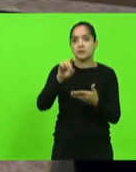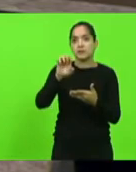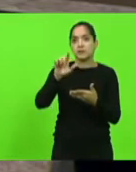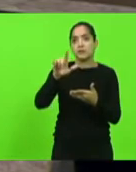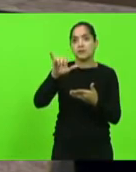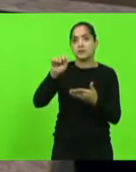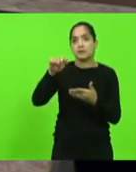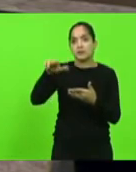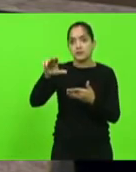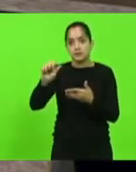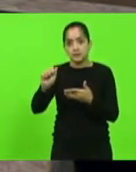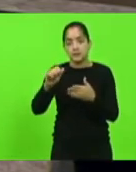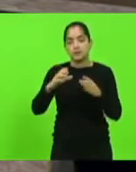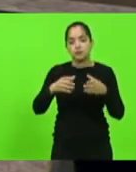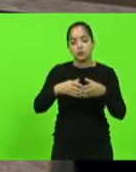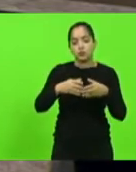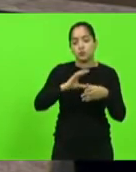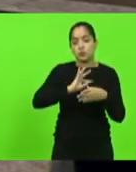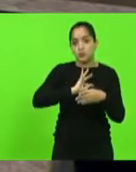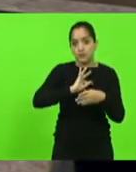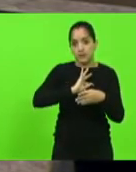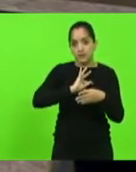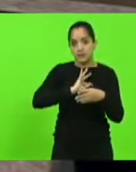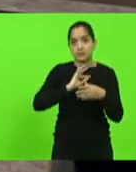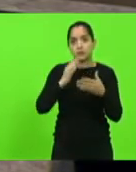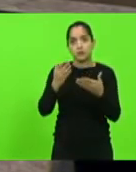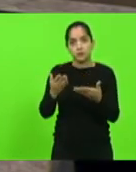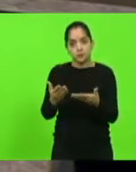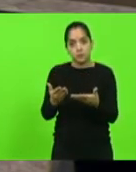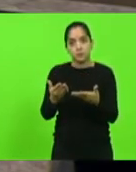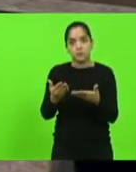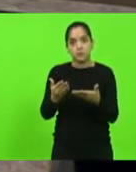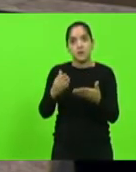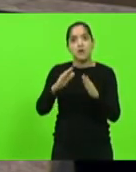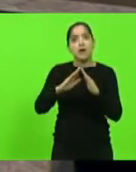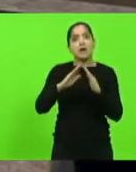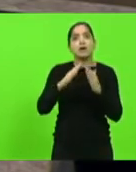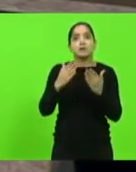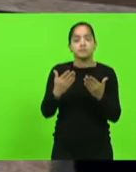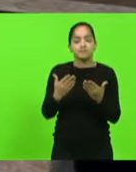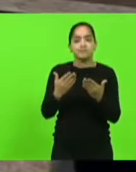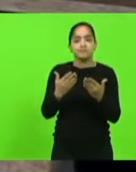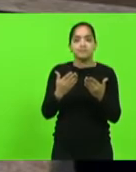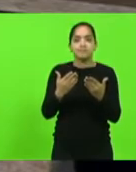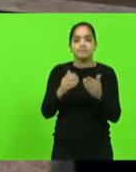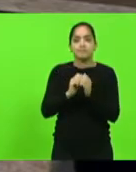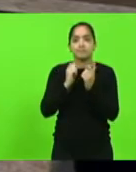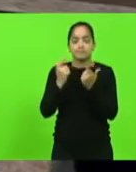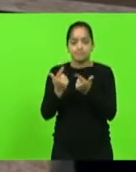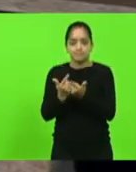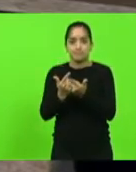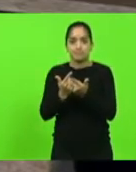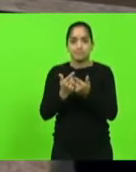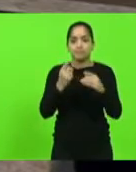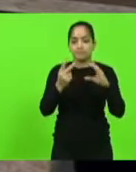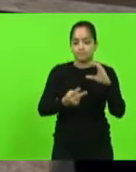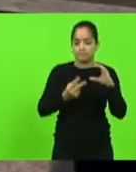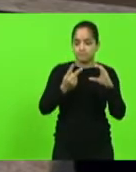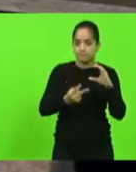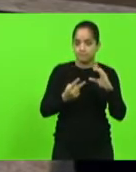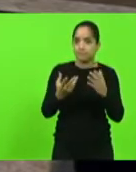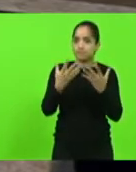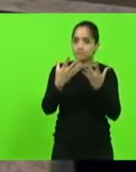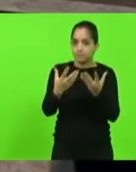e toda a equipe técnica da Escola do Legislativo, e a essa casa como um todo, e as câmaras de vereadores que aderiram a esse termo de